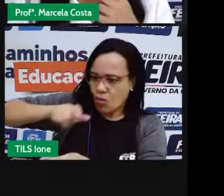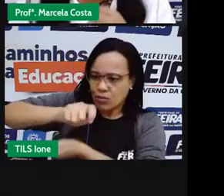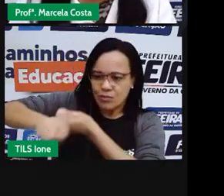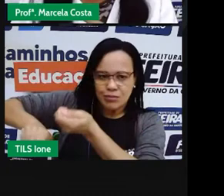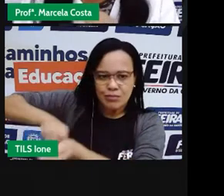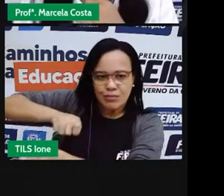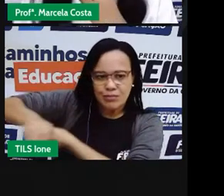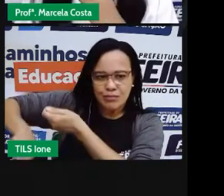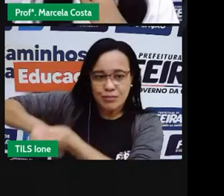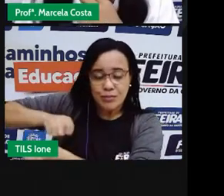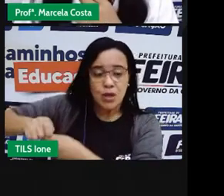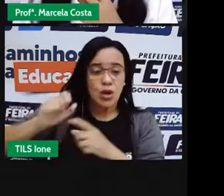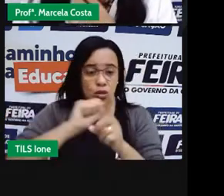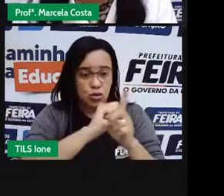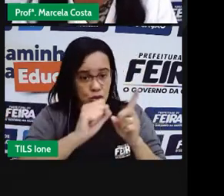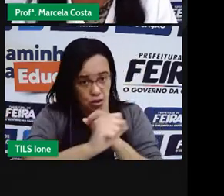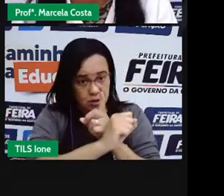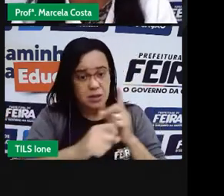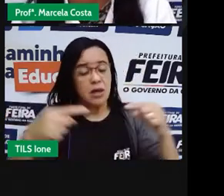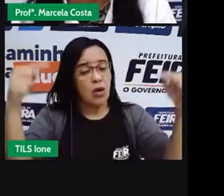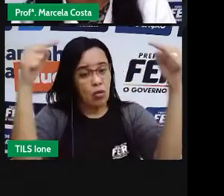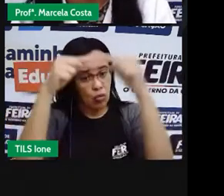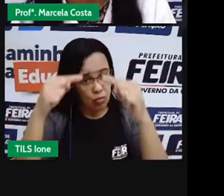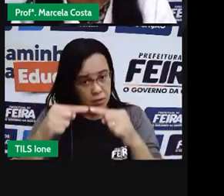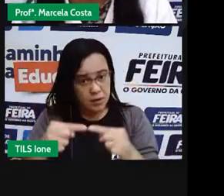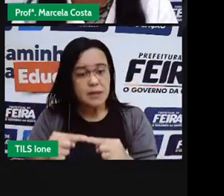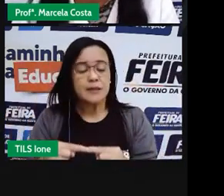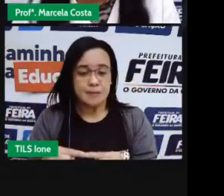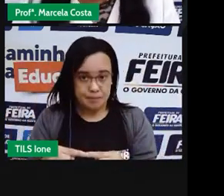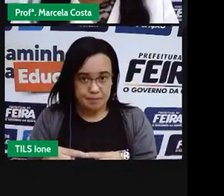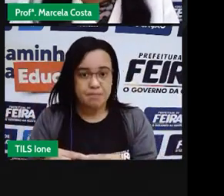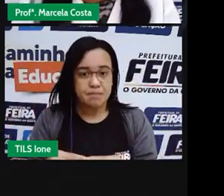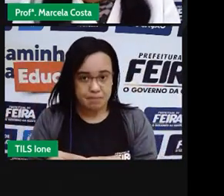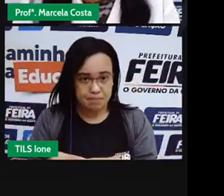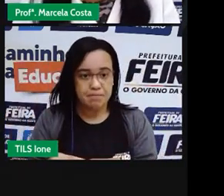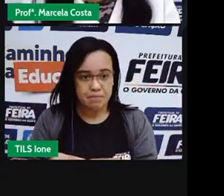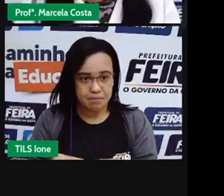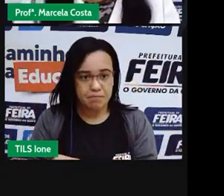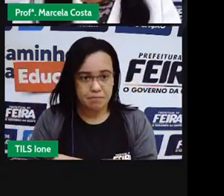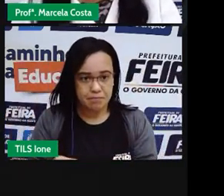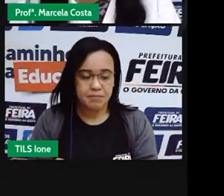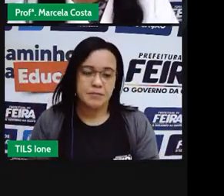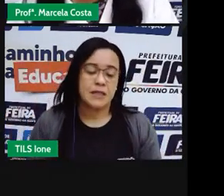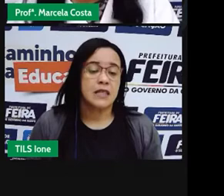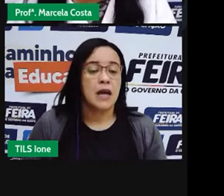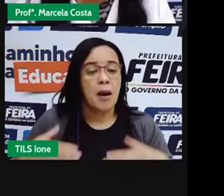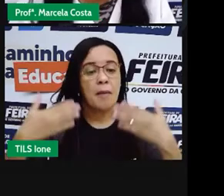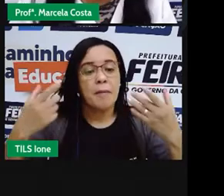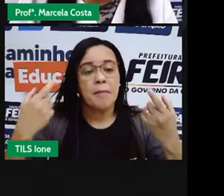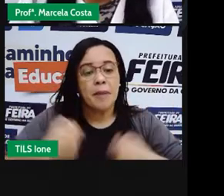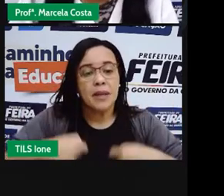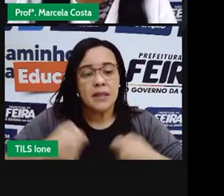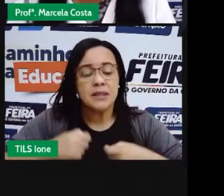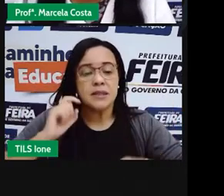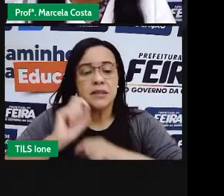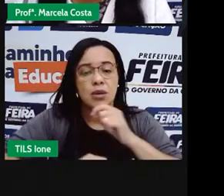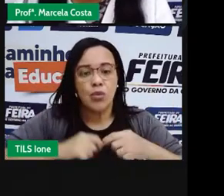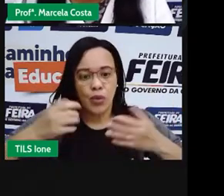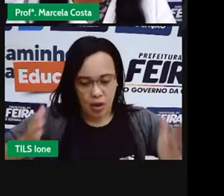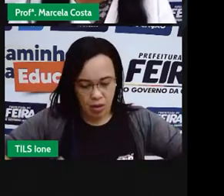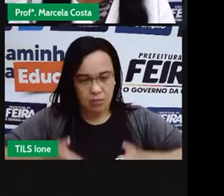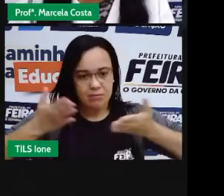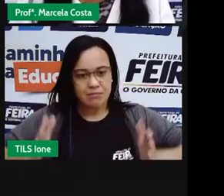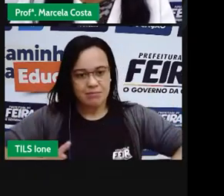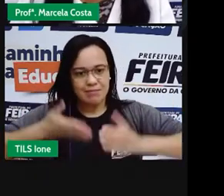de pessoas que não são relacionadas ao poder público. Iniciativas de pessoas, igreja, da comunidade,